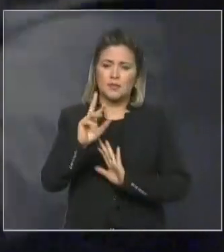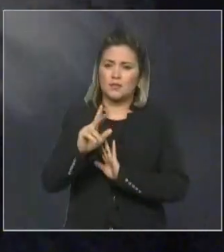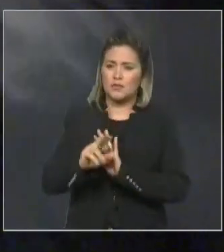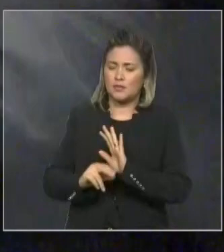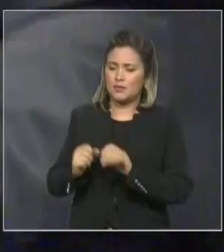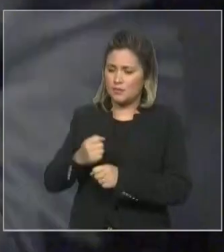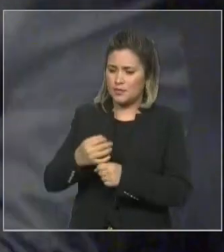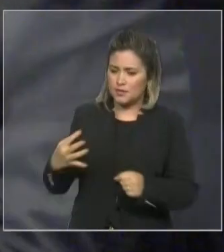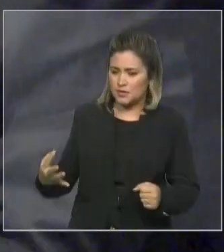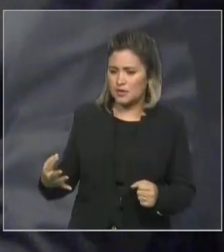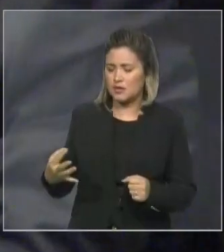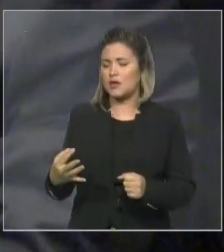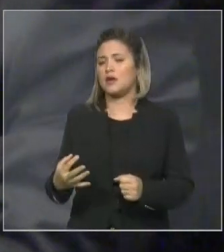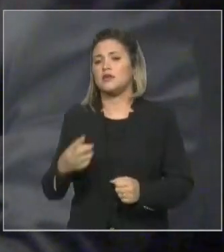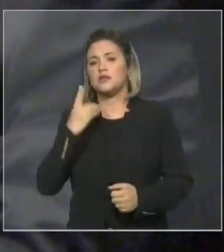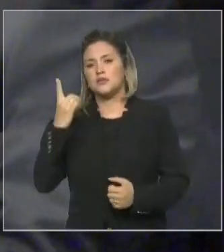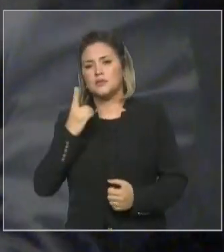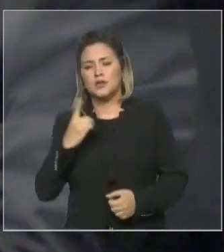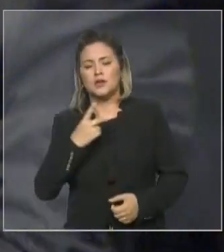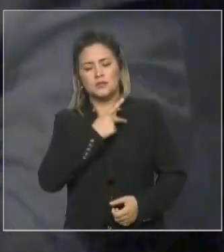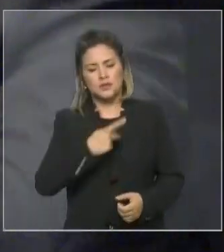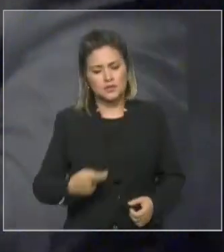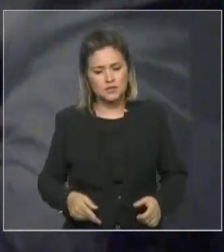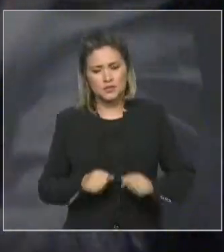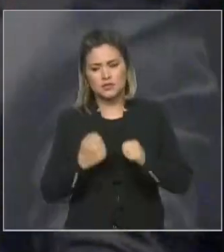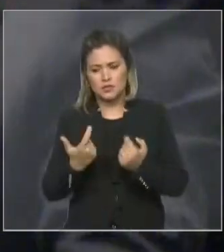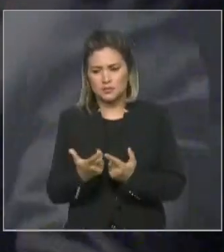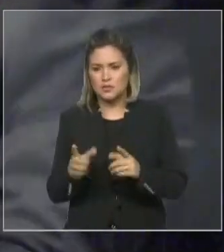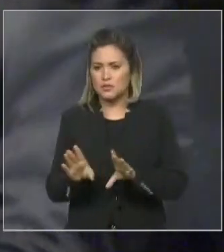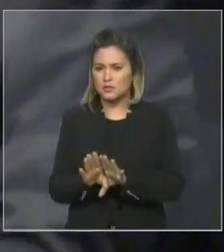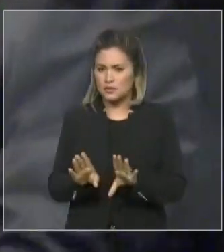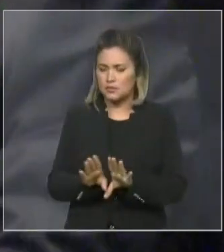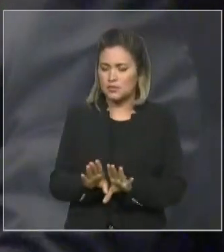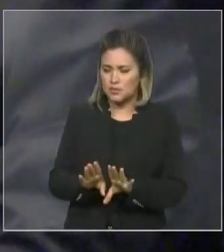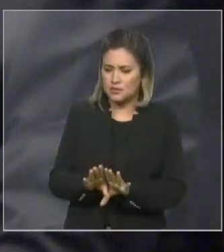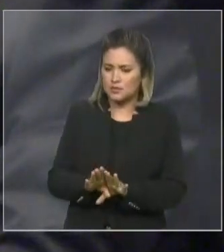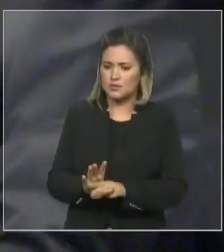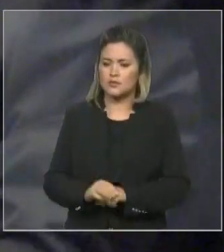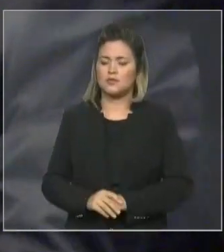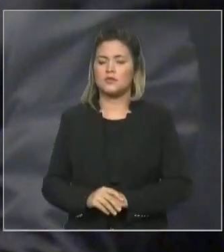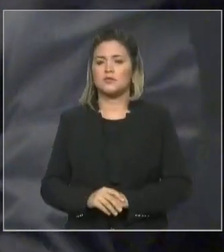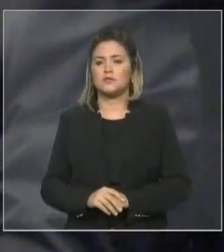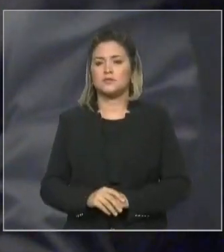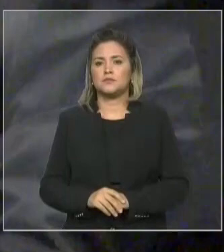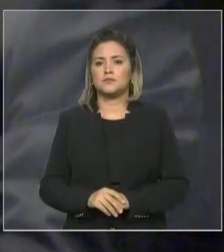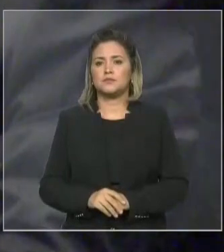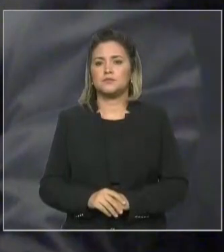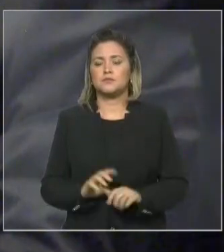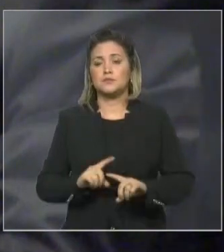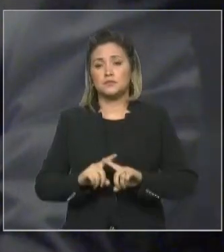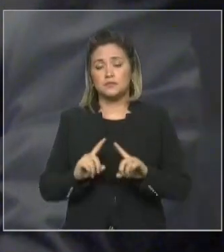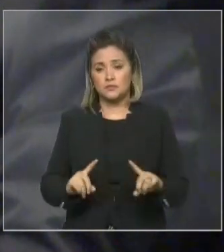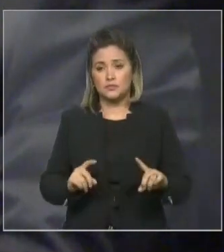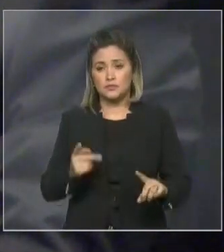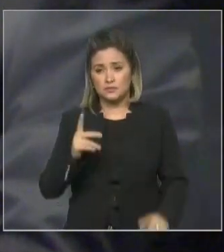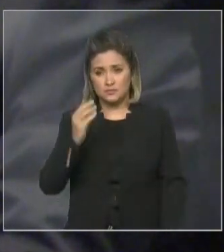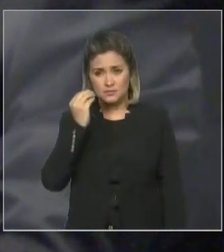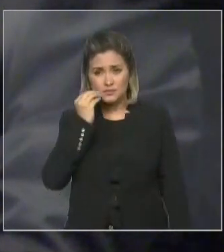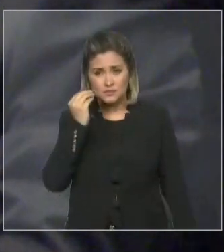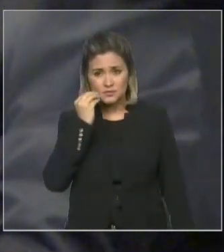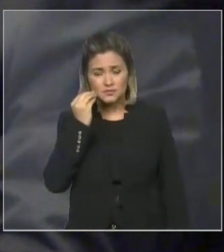estadual, de presidente desta Casa também, um dos deputados mais experientes aqui da Assembleia Legislativa, mas a sua experiência